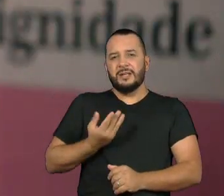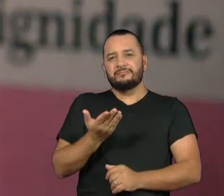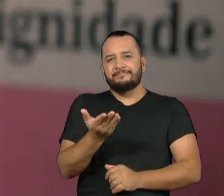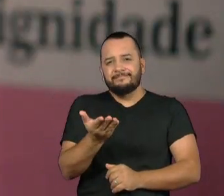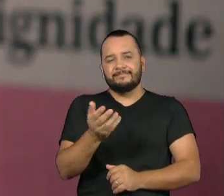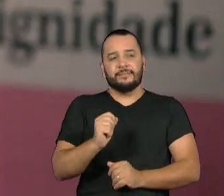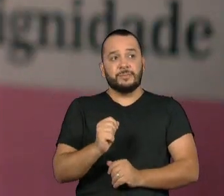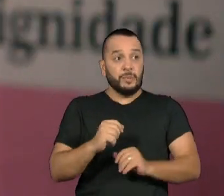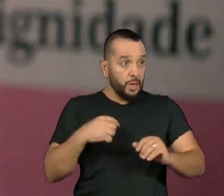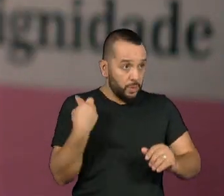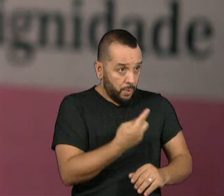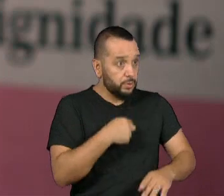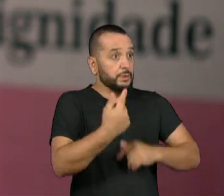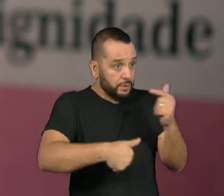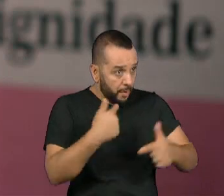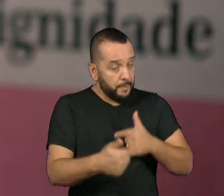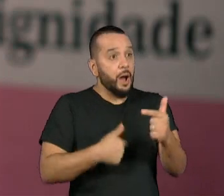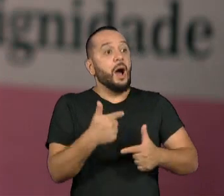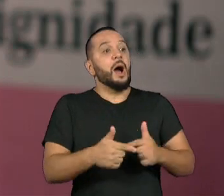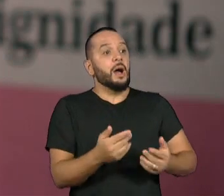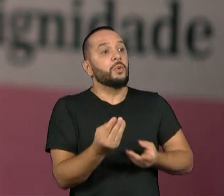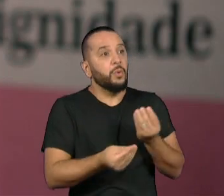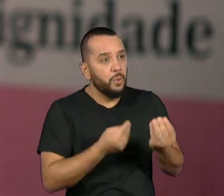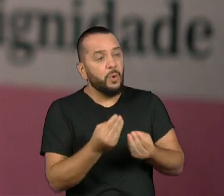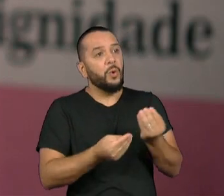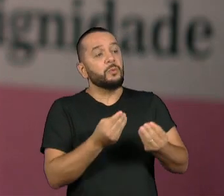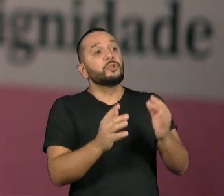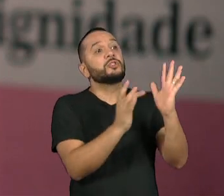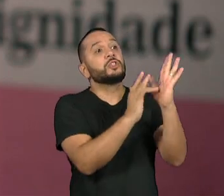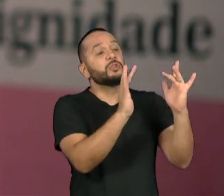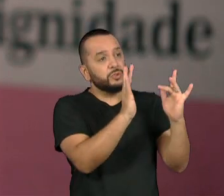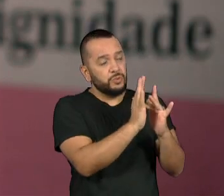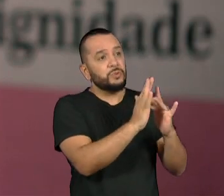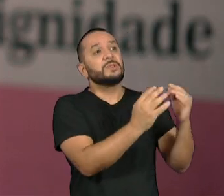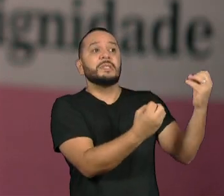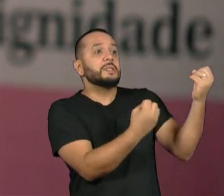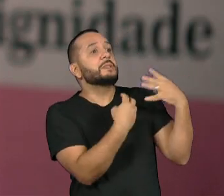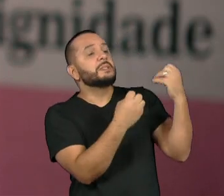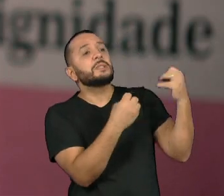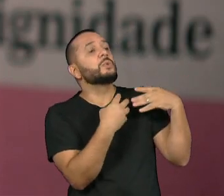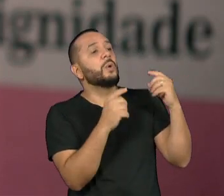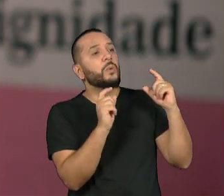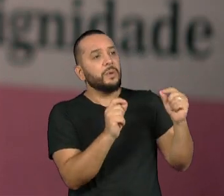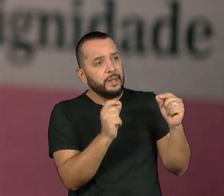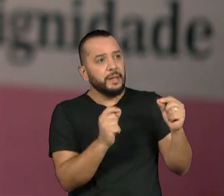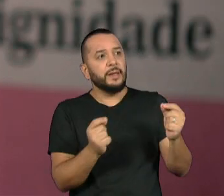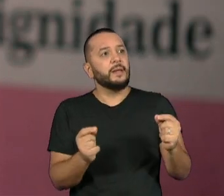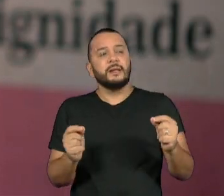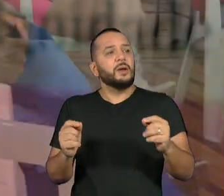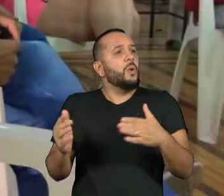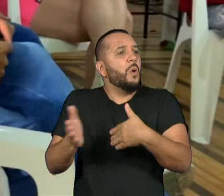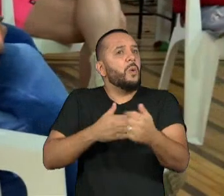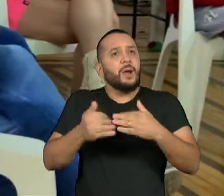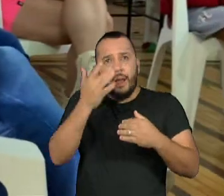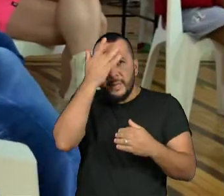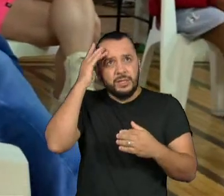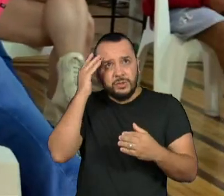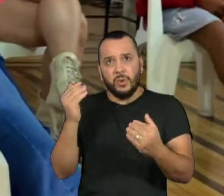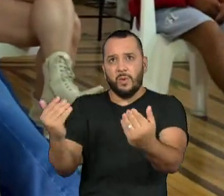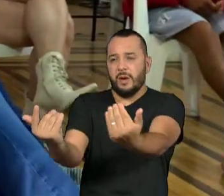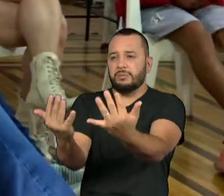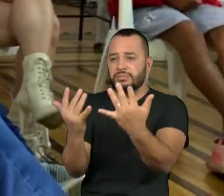trabalho vem por aí e vem em cima do que Jesus deixou como exemplo de acolher a todas as pessoas.